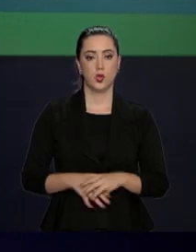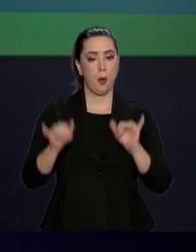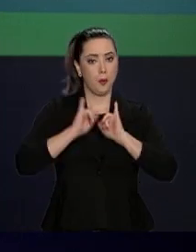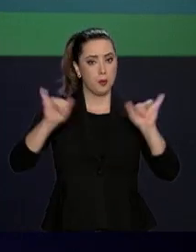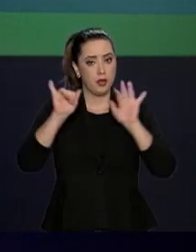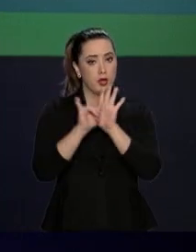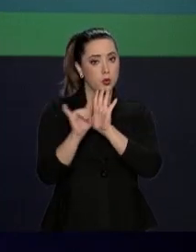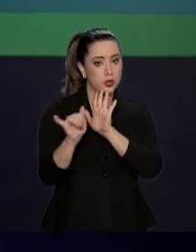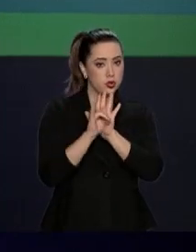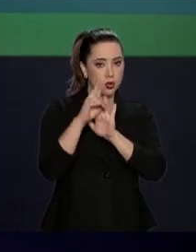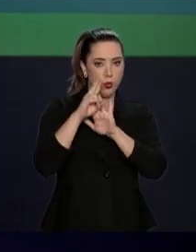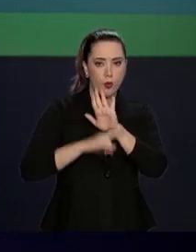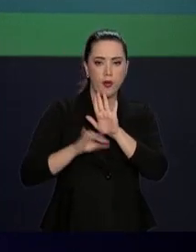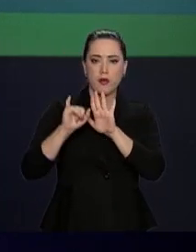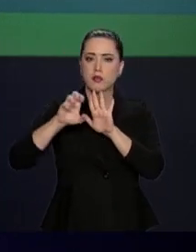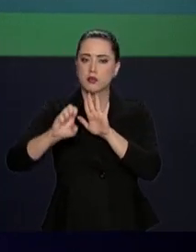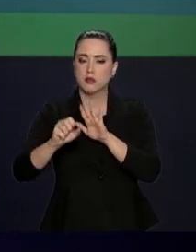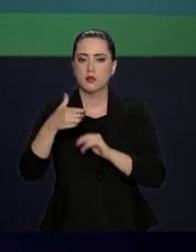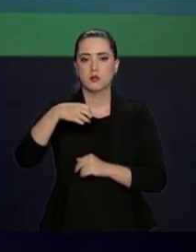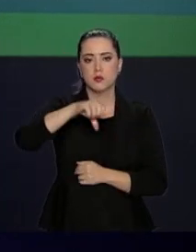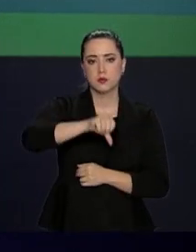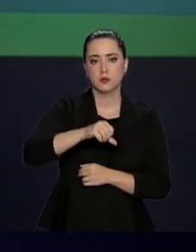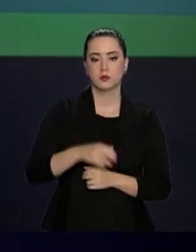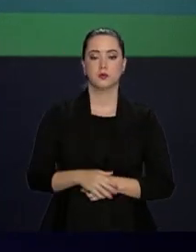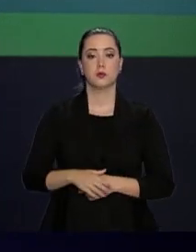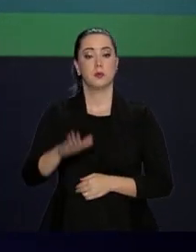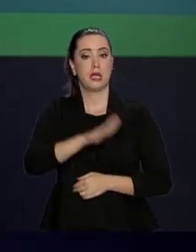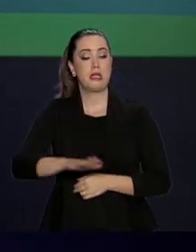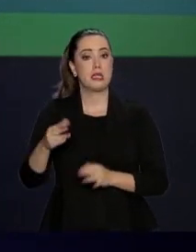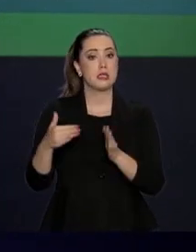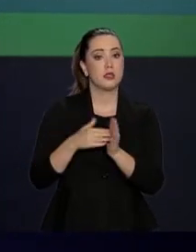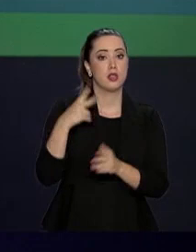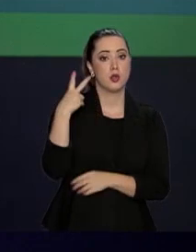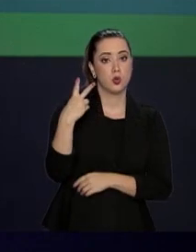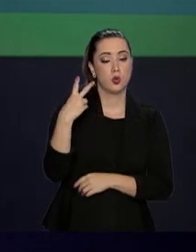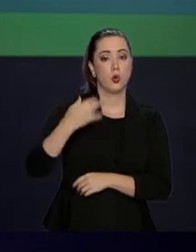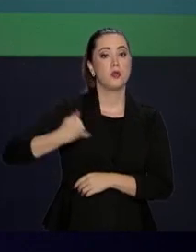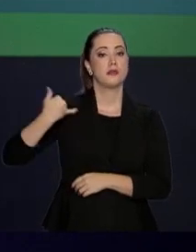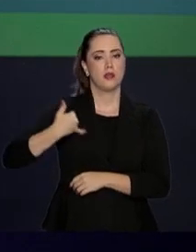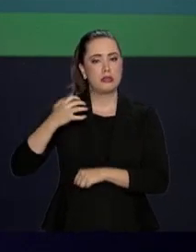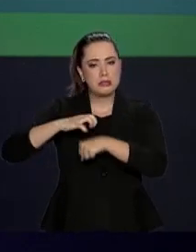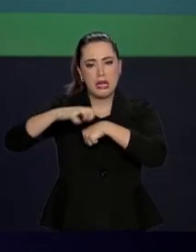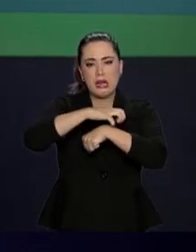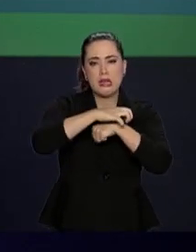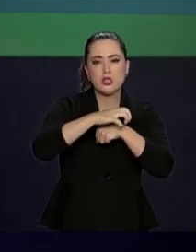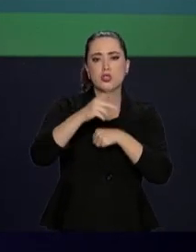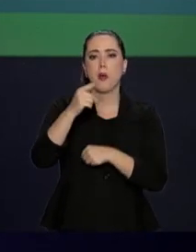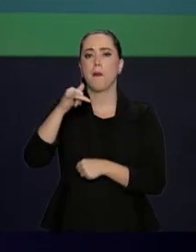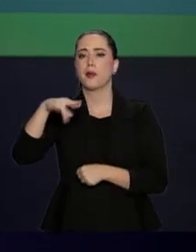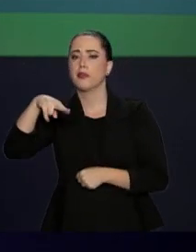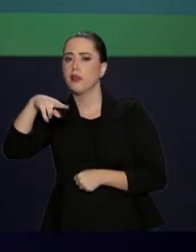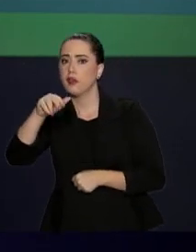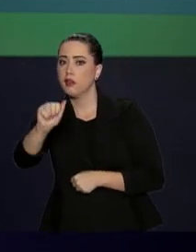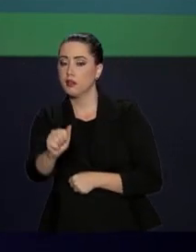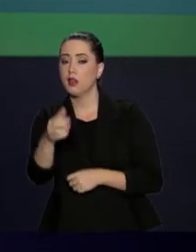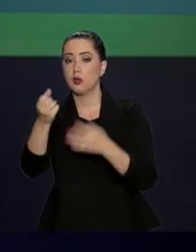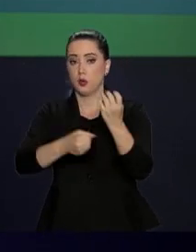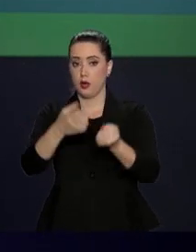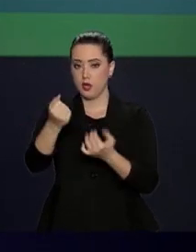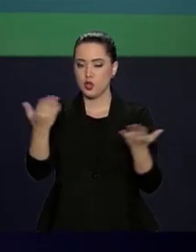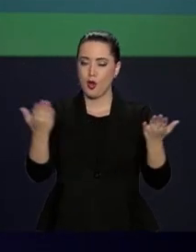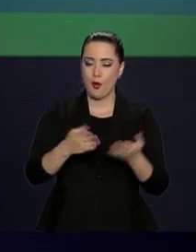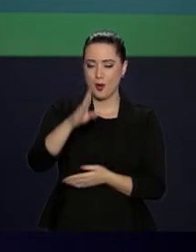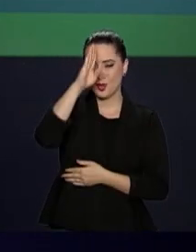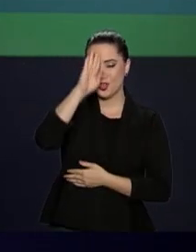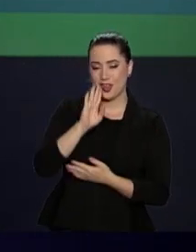Publicado a digital com regras para o FIES 2019. Crianças de até 2 anos com alergia à proteína do leite passam a receber de graça